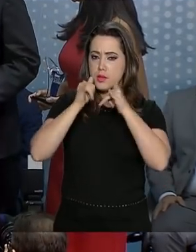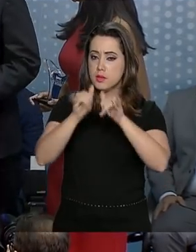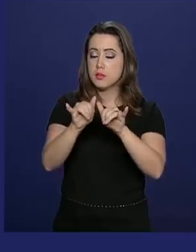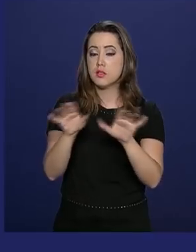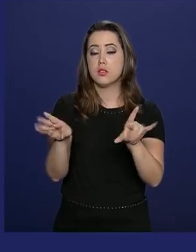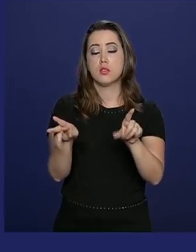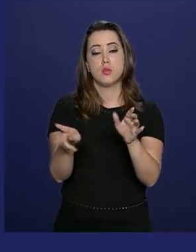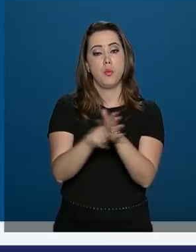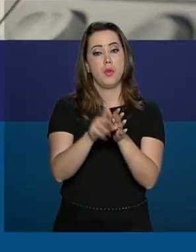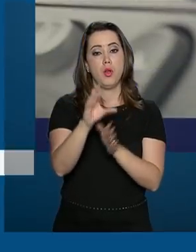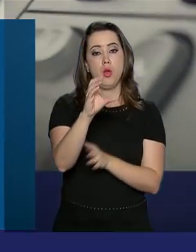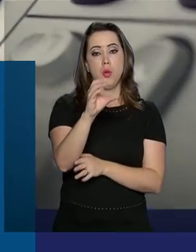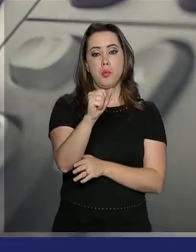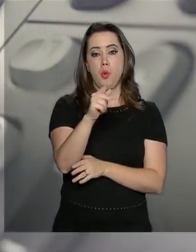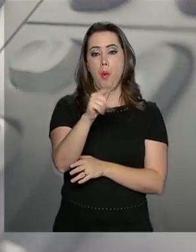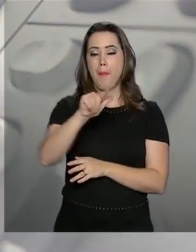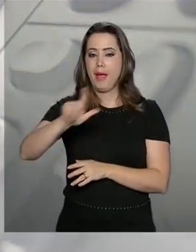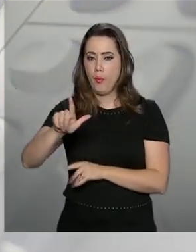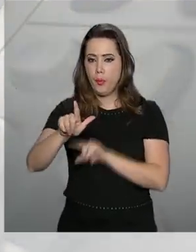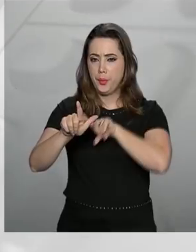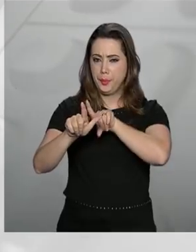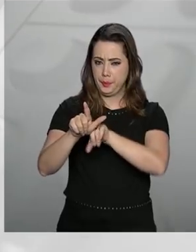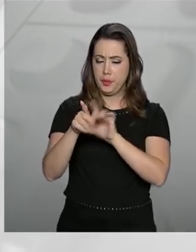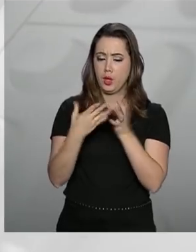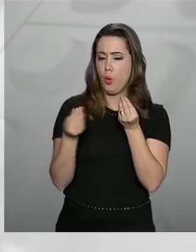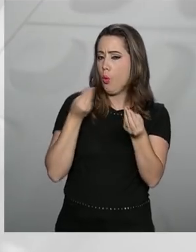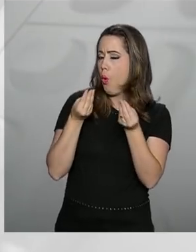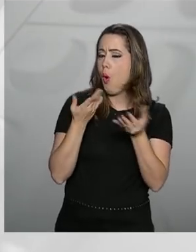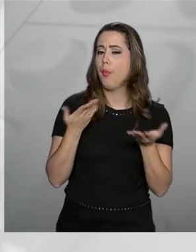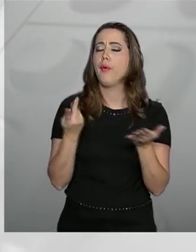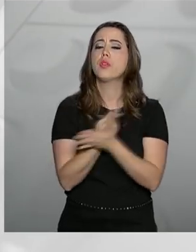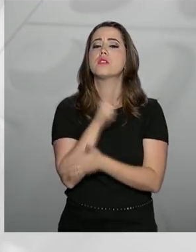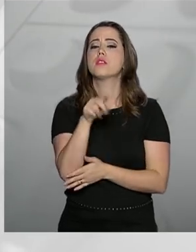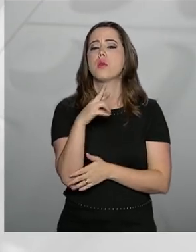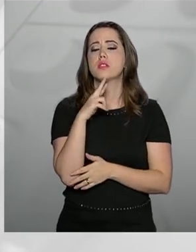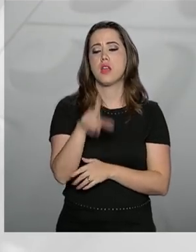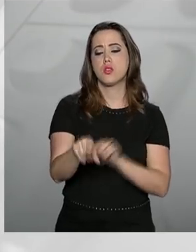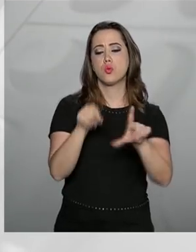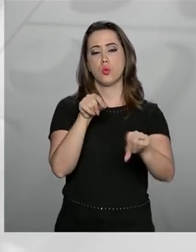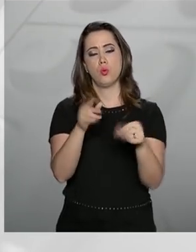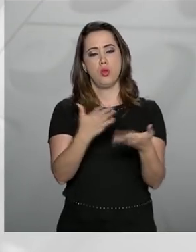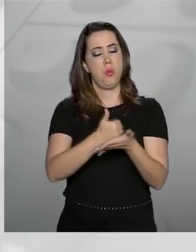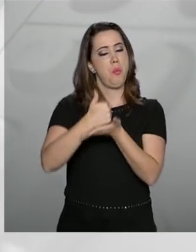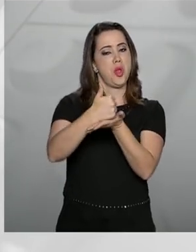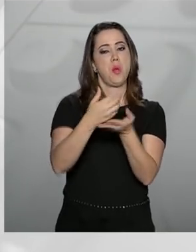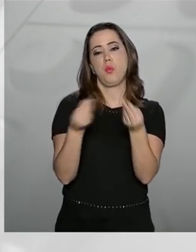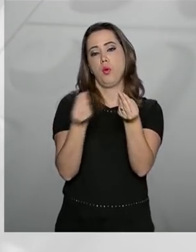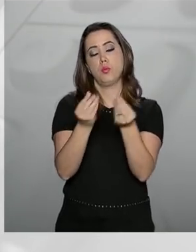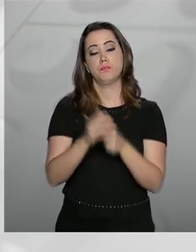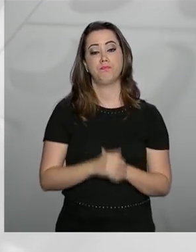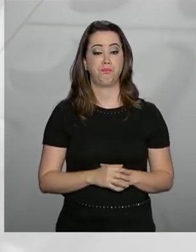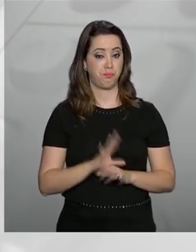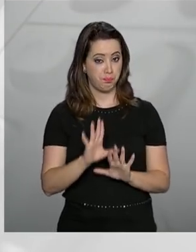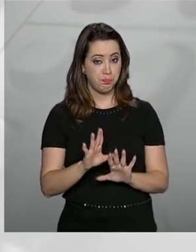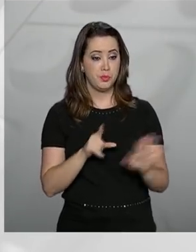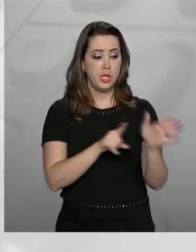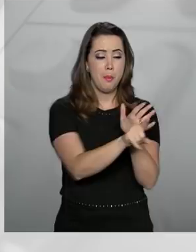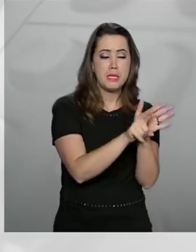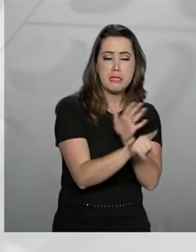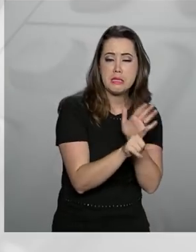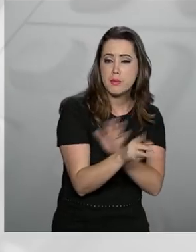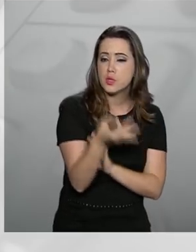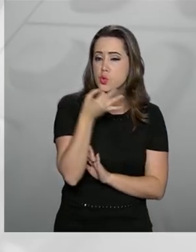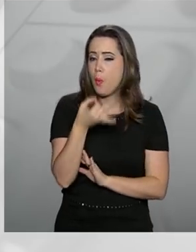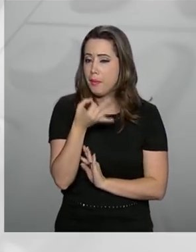para Copel. Para chegar a este resultado, foi feita uma pesquisa de opinião, de setembro a dezembro do ano passado, em todo o